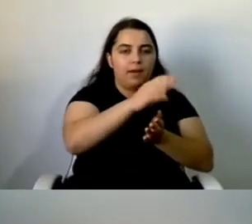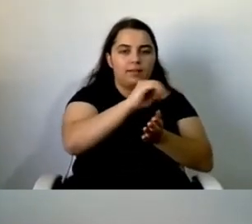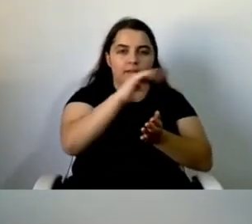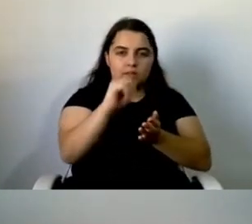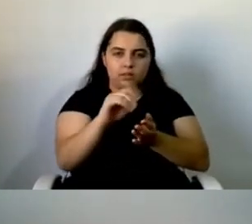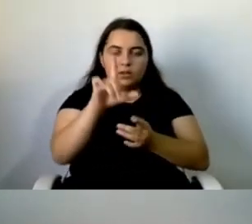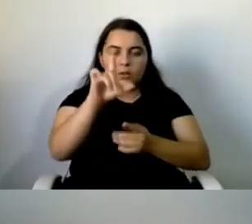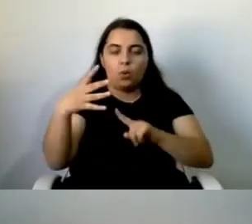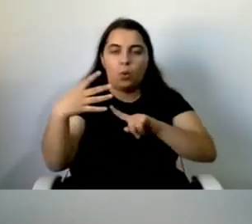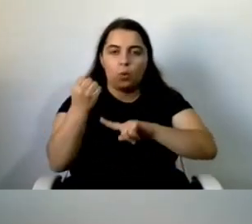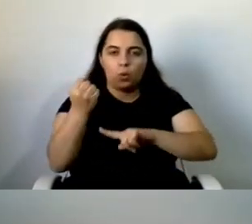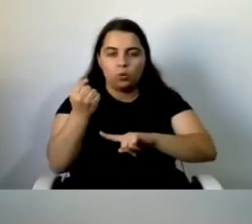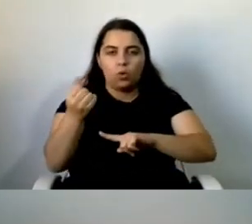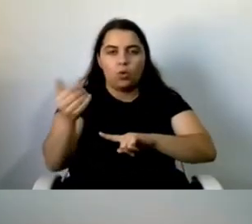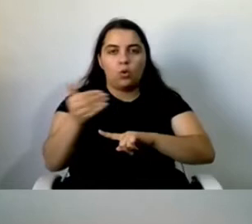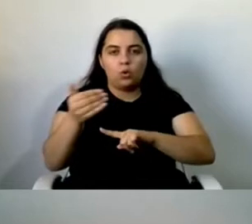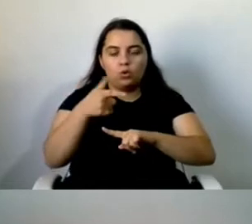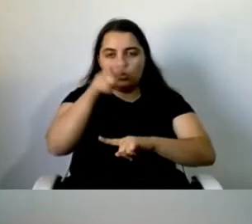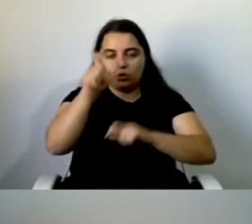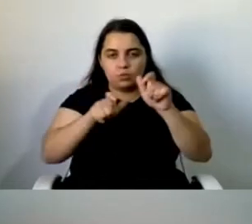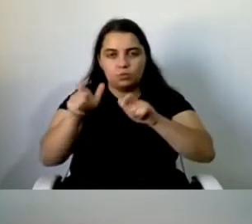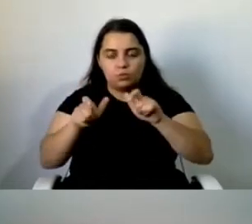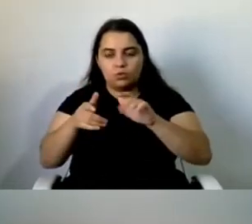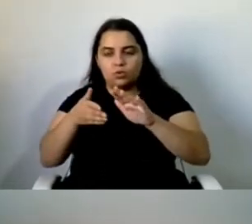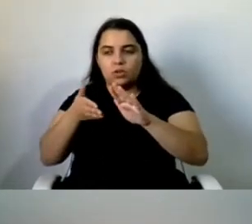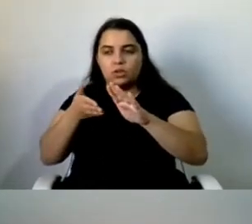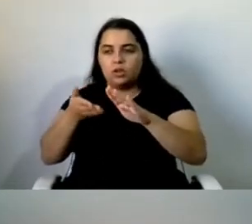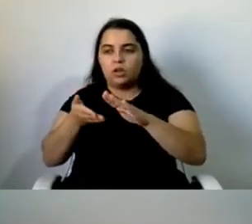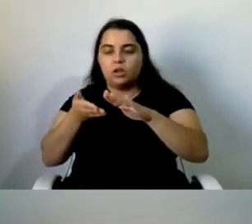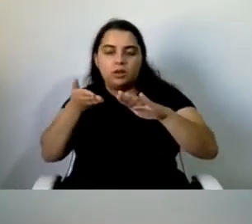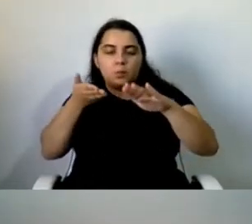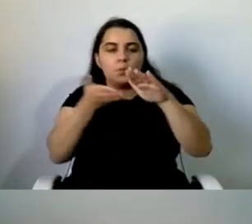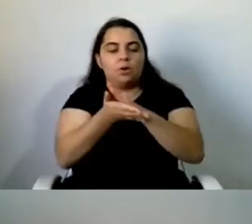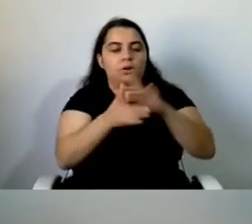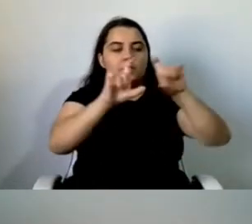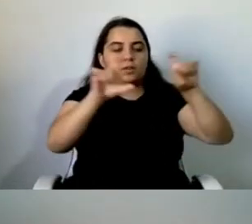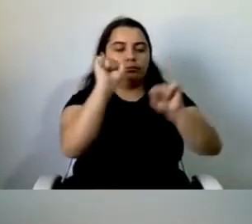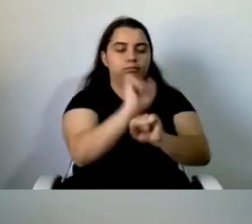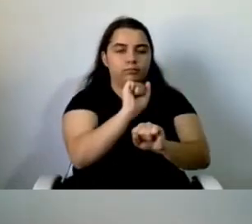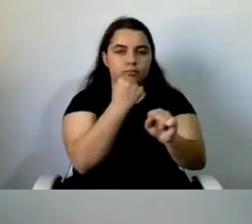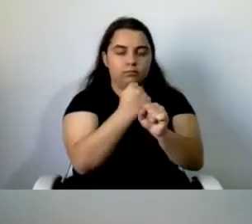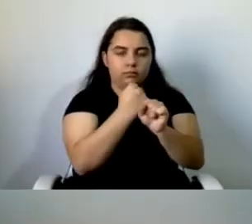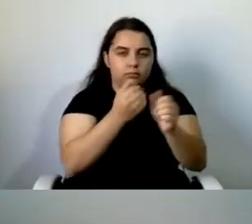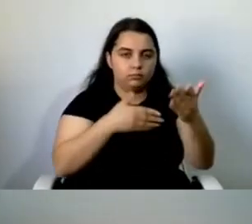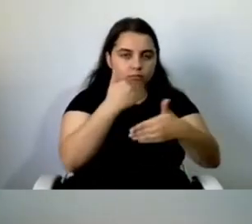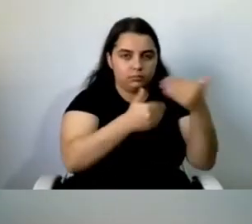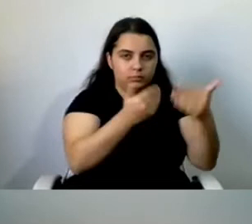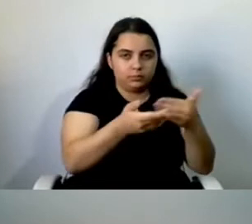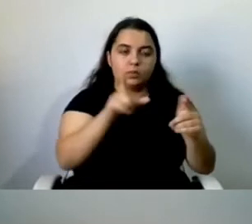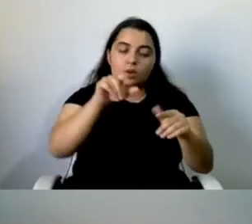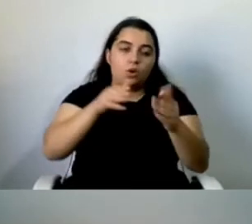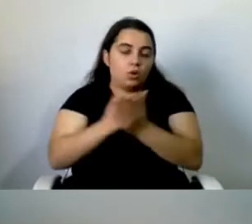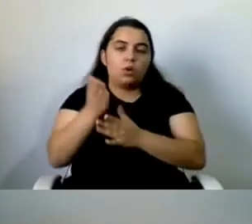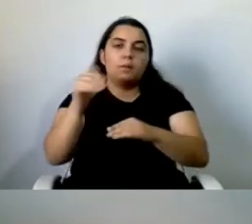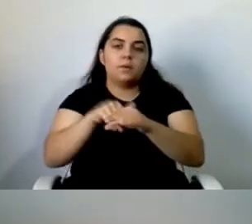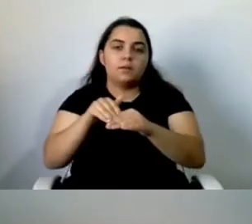duas pessoas com parasia cerebral a trabalhar nessa empresa. Continuou a participar em inúmeras conferências nacionais e internacionais